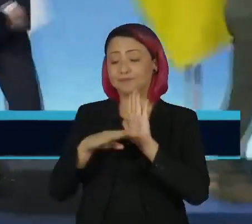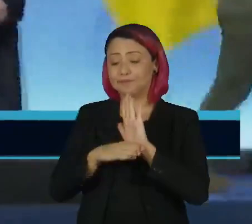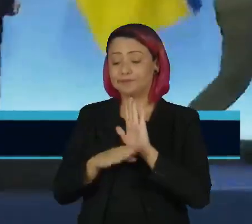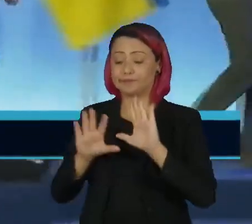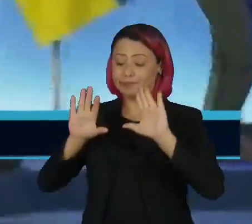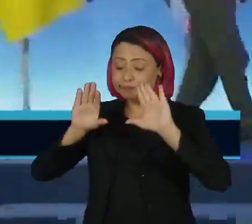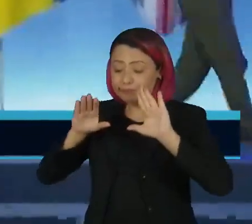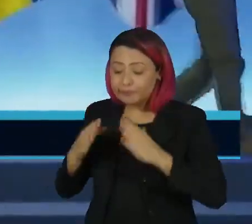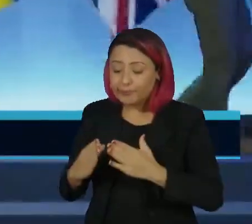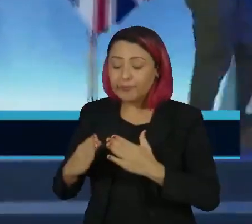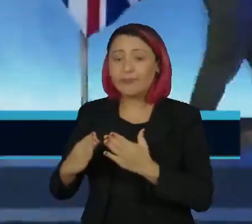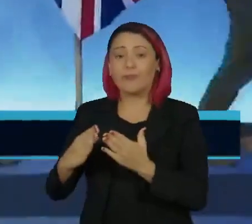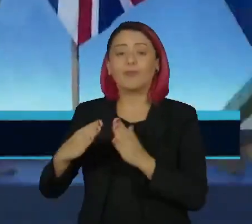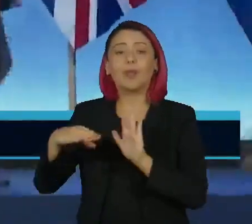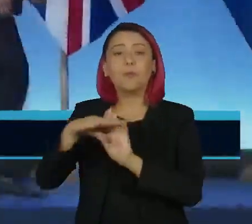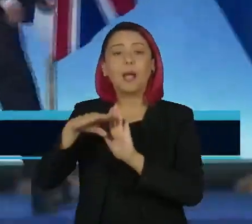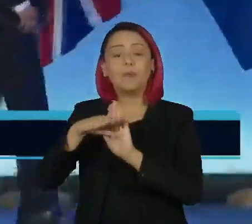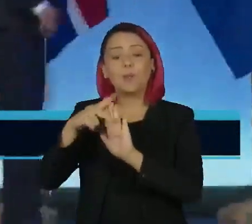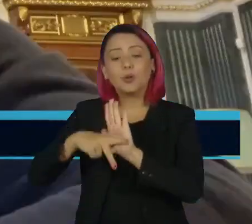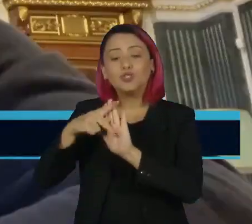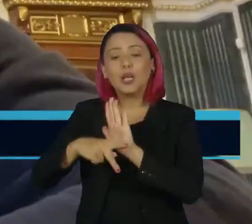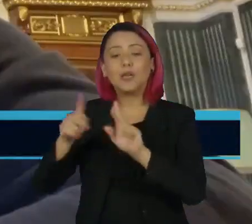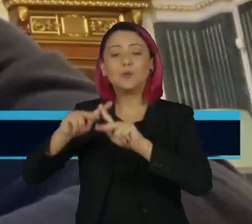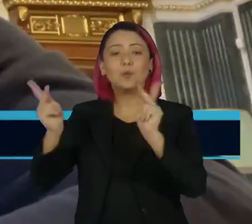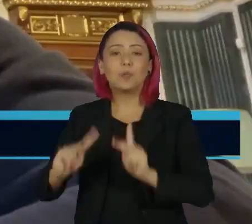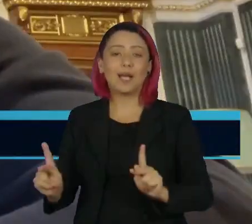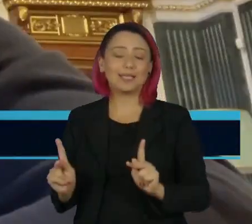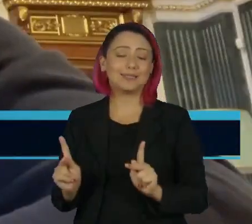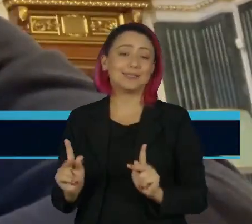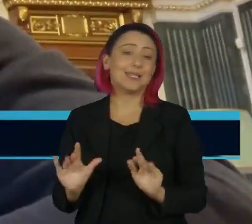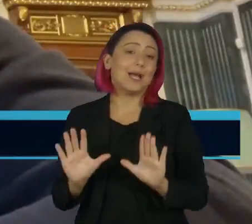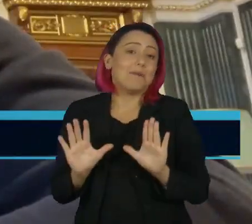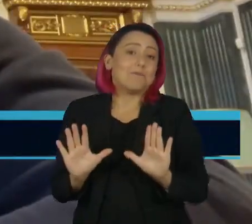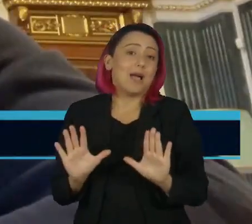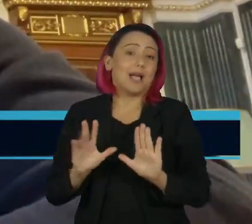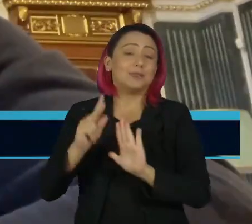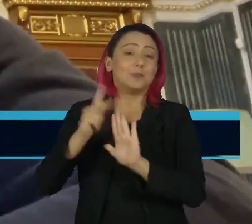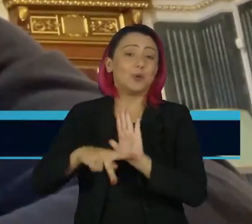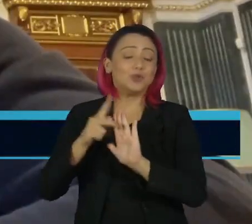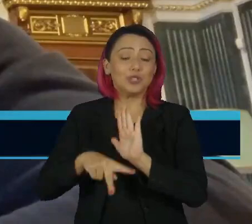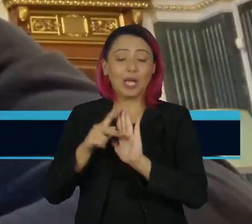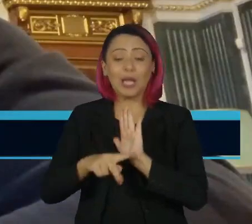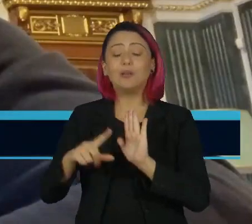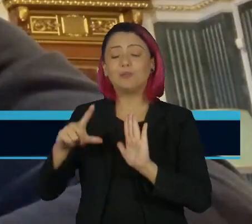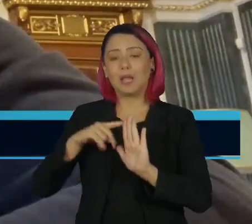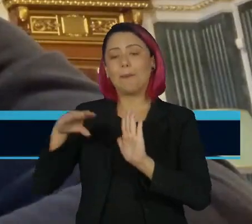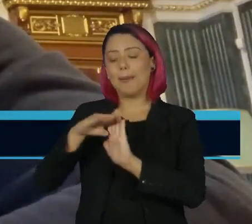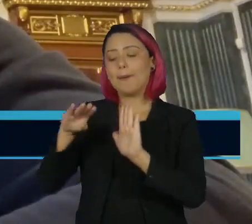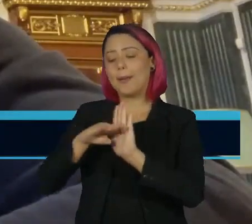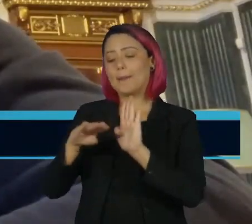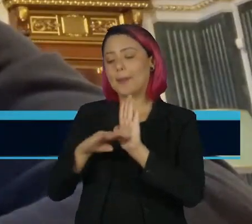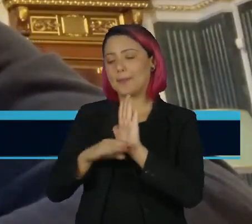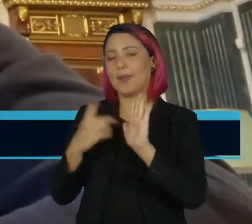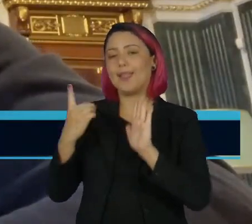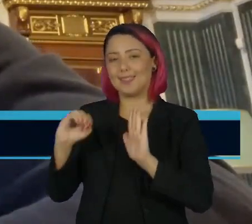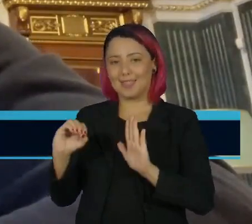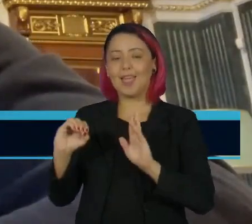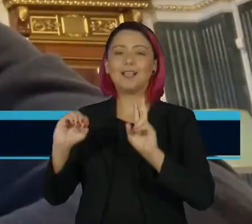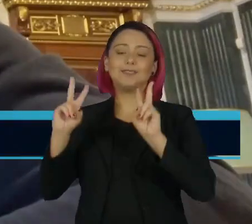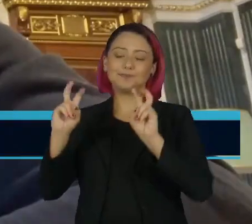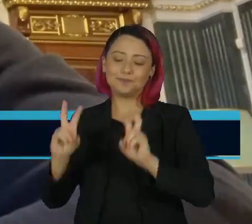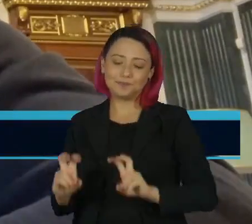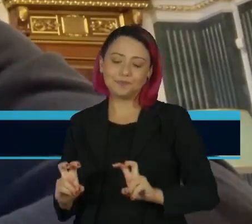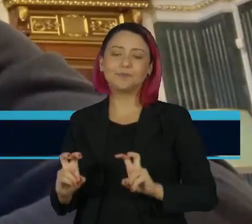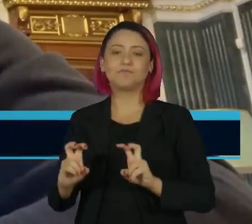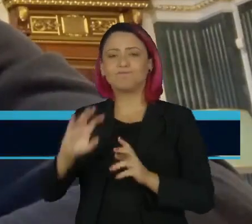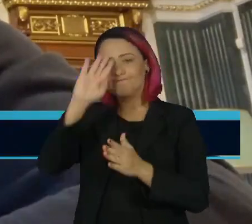plano de paz de Volodymyr Zelensky. Trata-se de um projeto de dez pontos, estabelecendo as condições nas quais Kiev